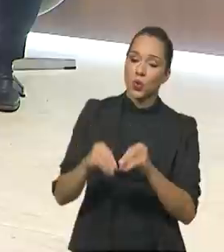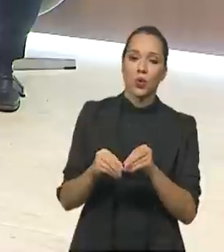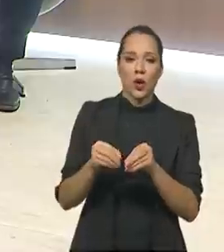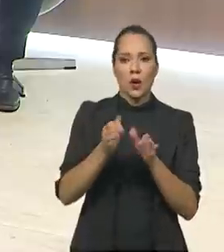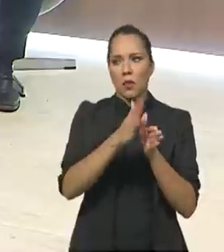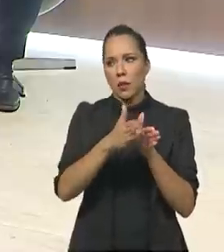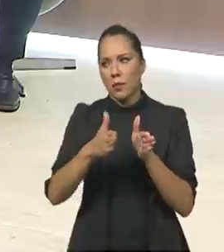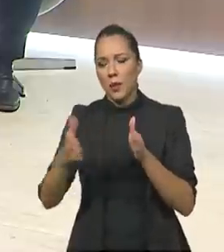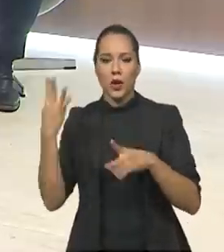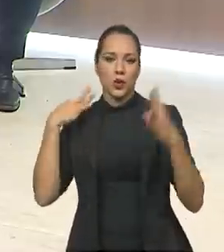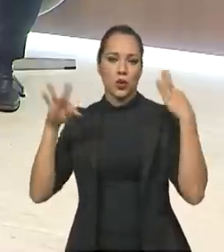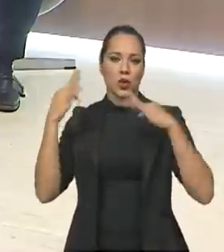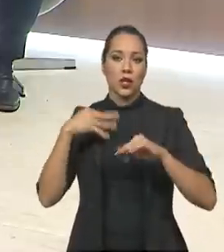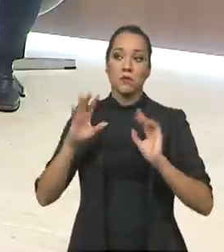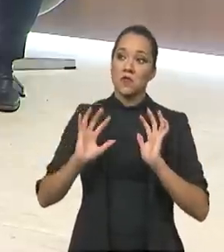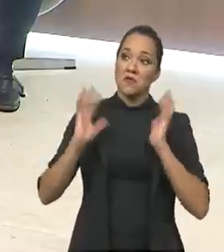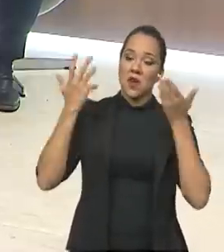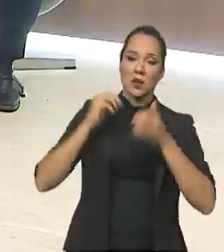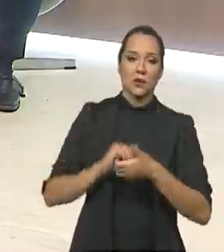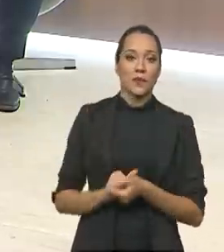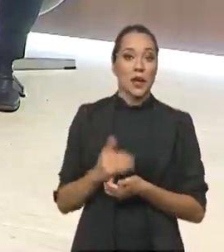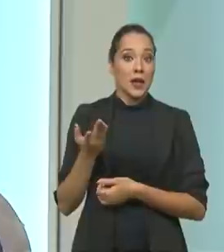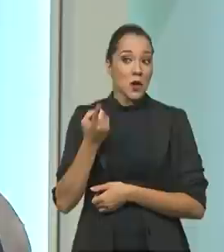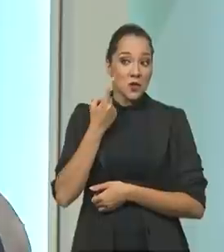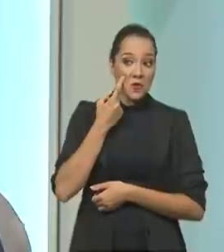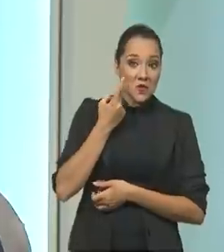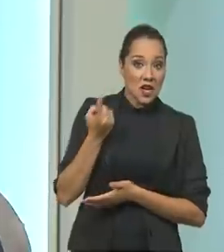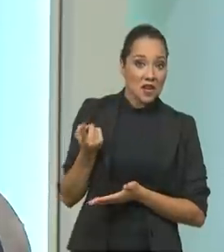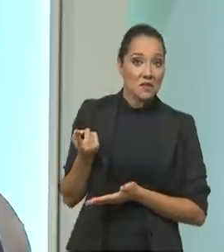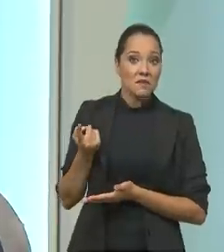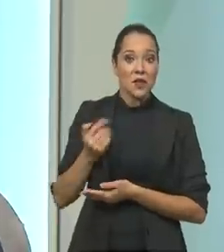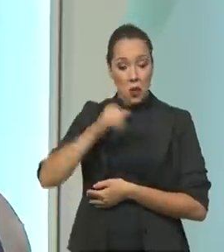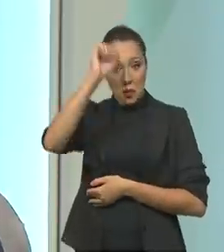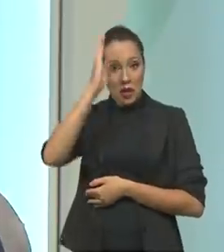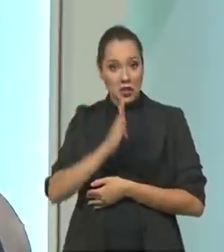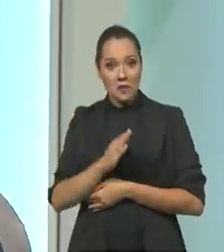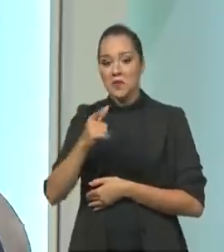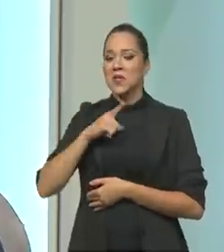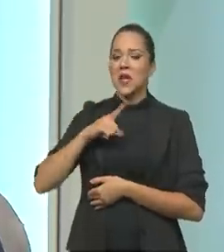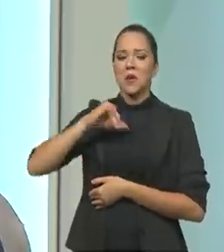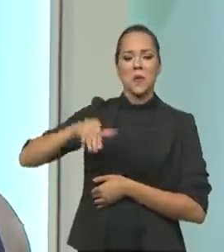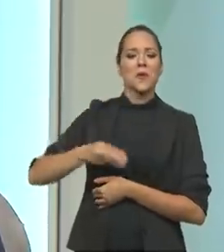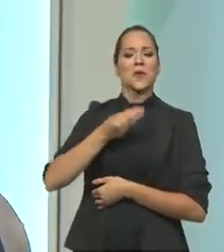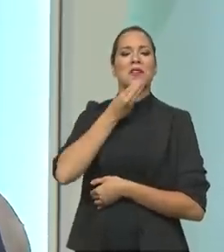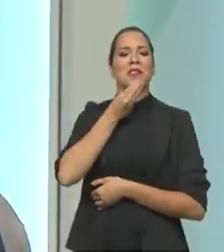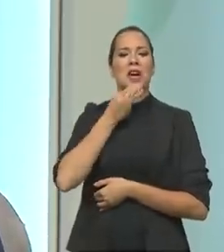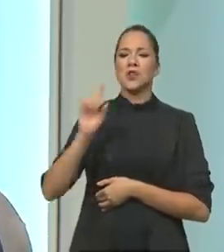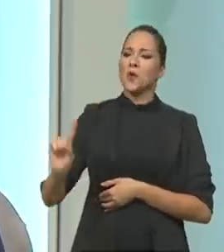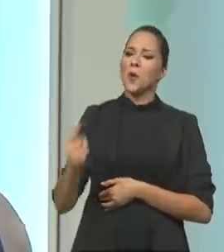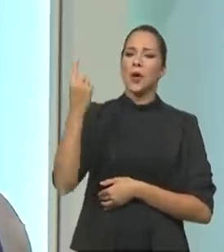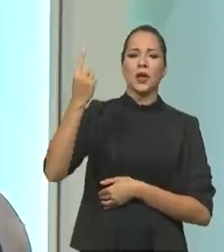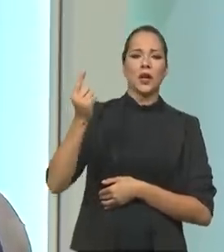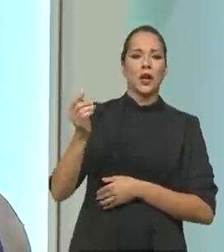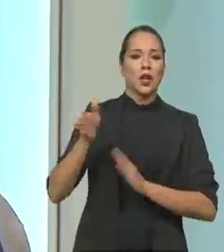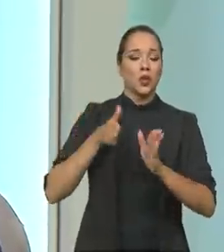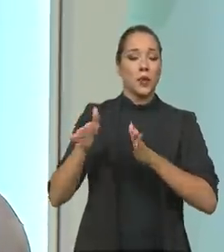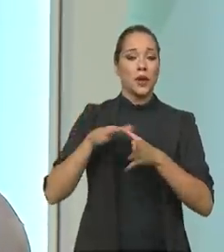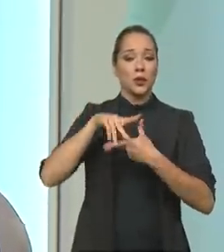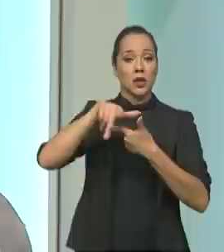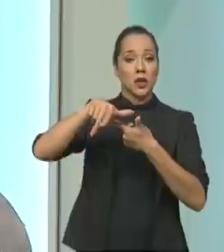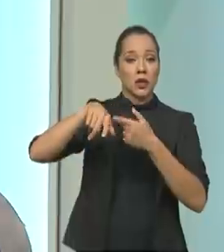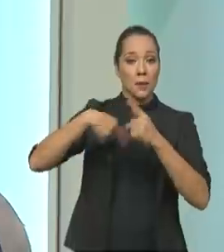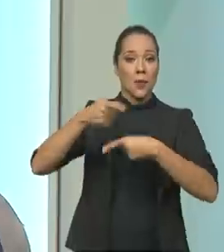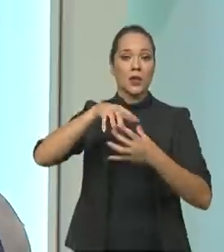cadeia produtiva do turismo, de eventos, e a gente vê que o Brasil tem uma oportunidade ímpar no período pós-pandemia.